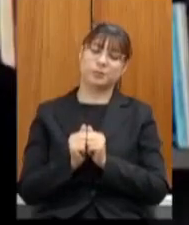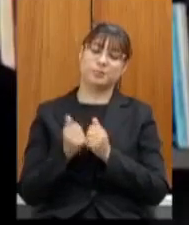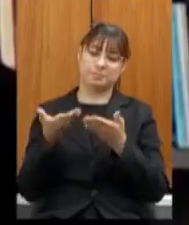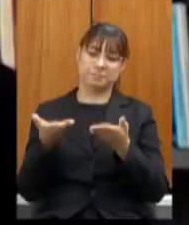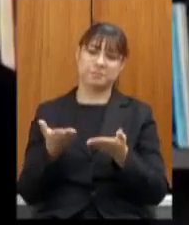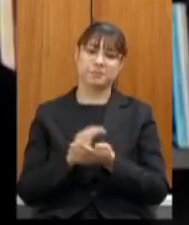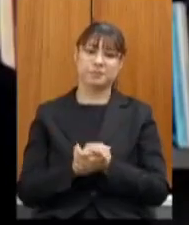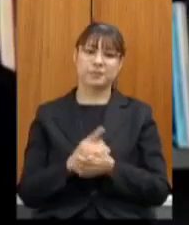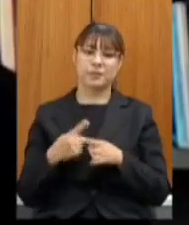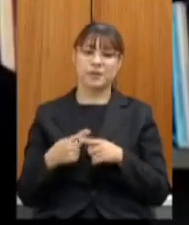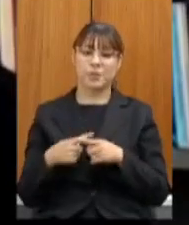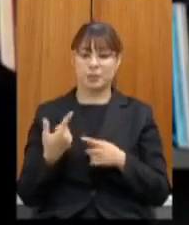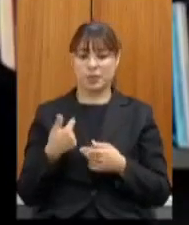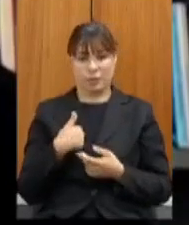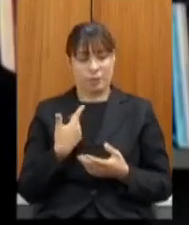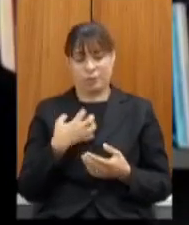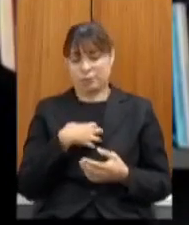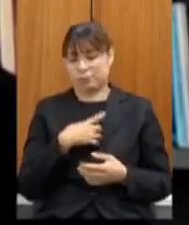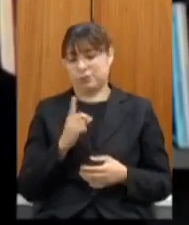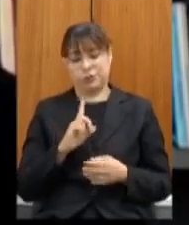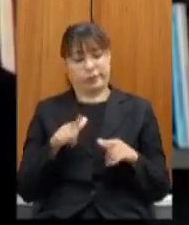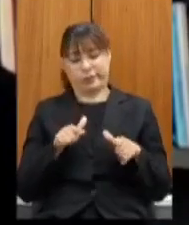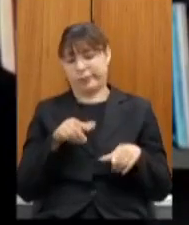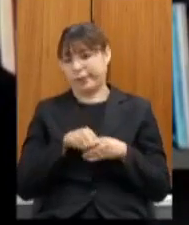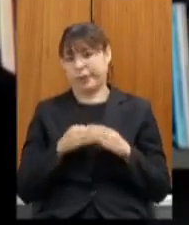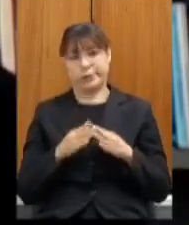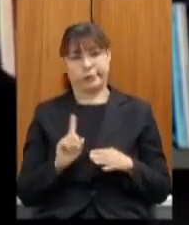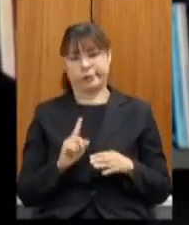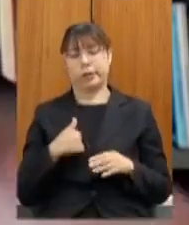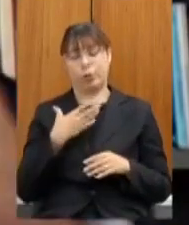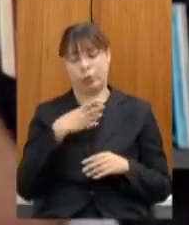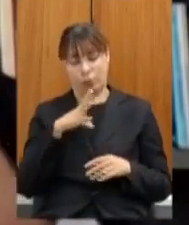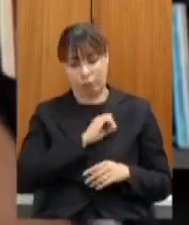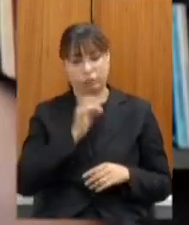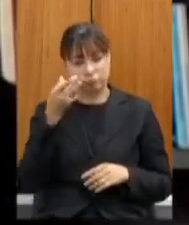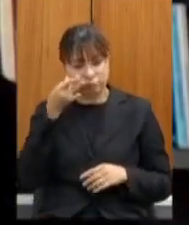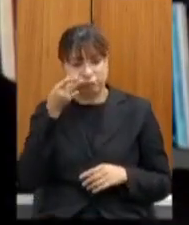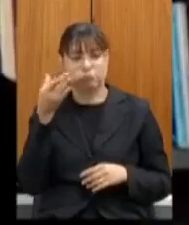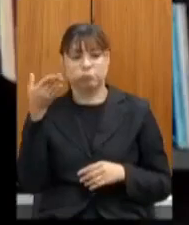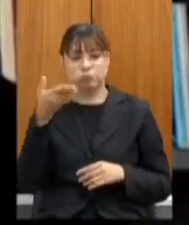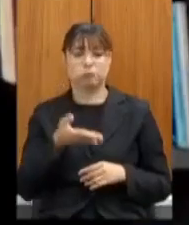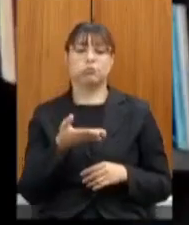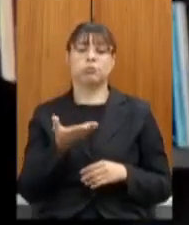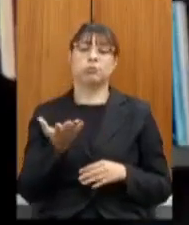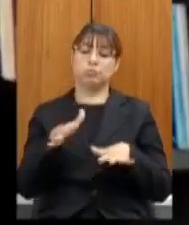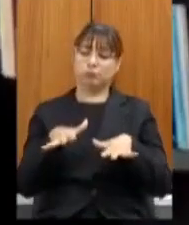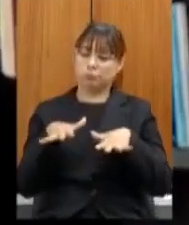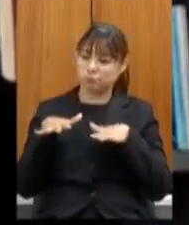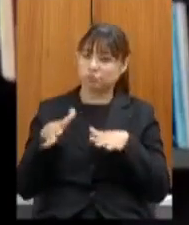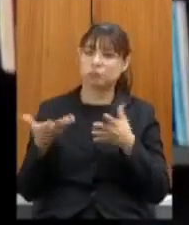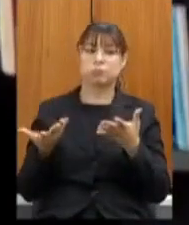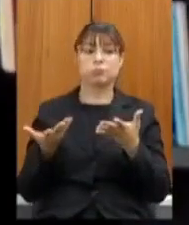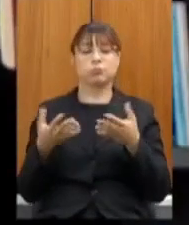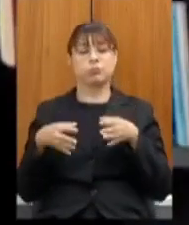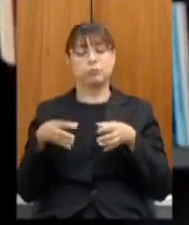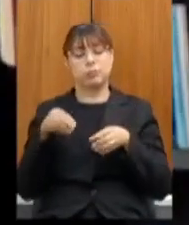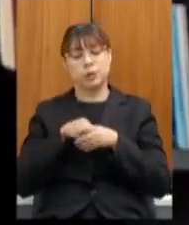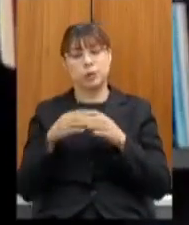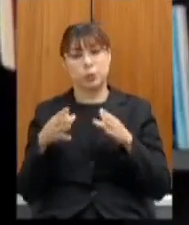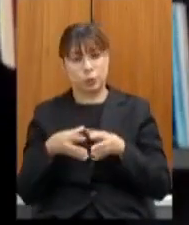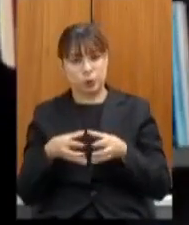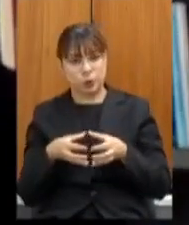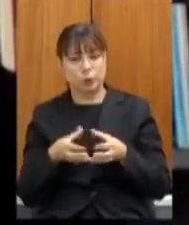não é meu perfil trabalhar em casa eu gosto de estar presente no plenário presente nas comissões